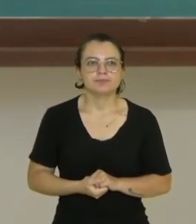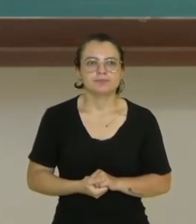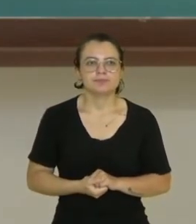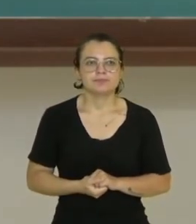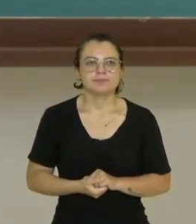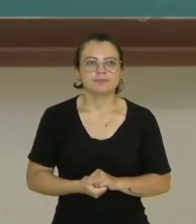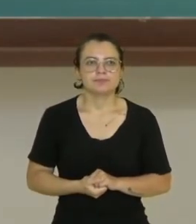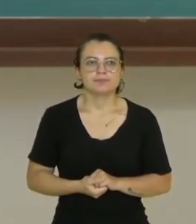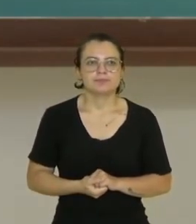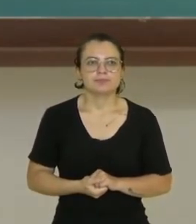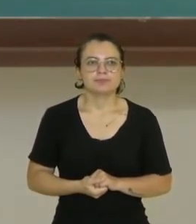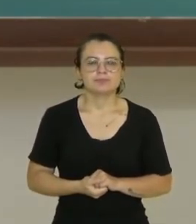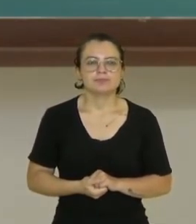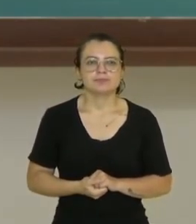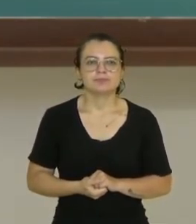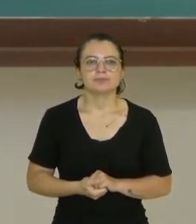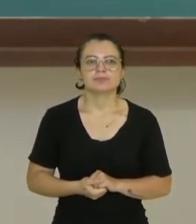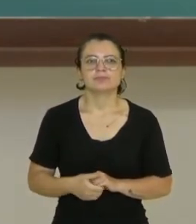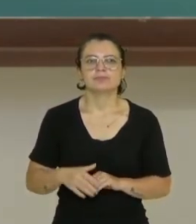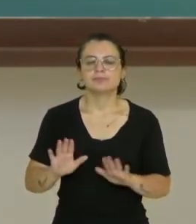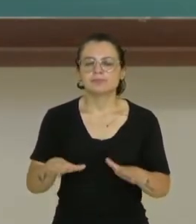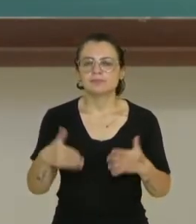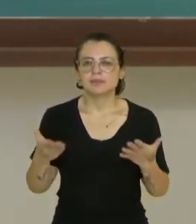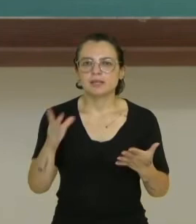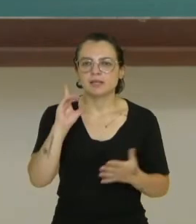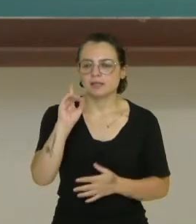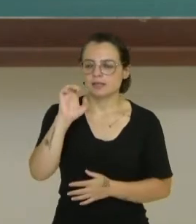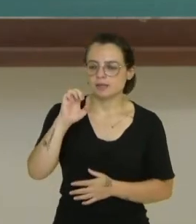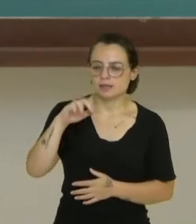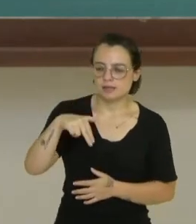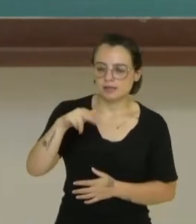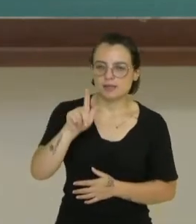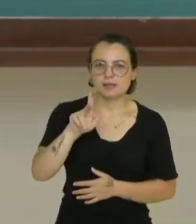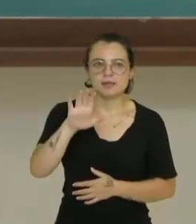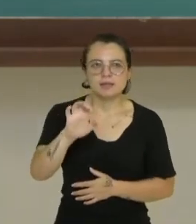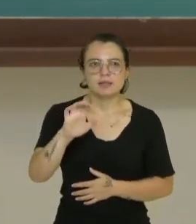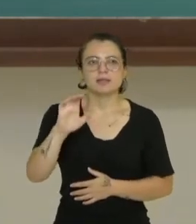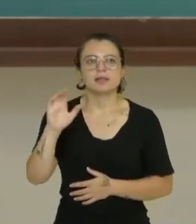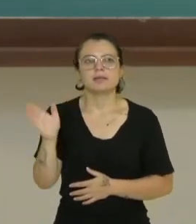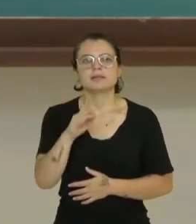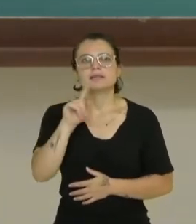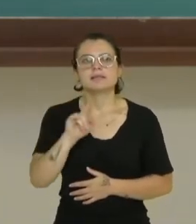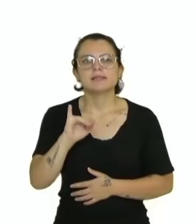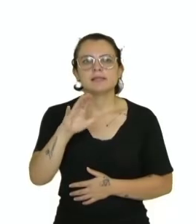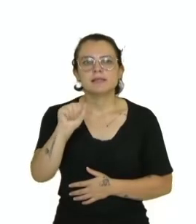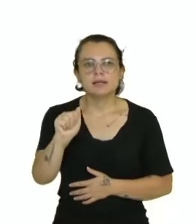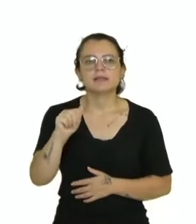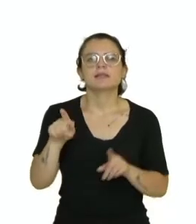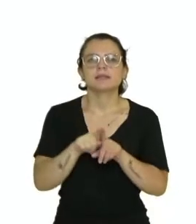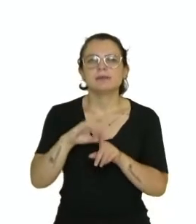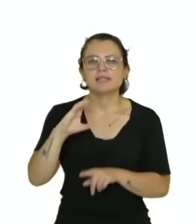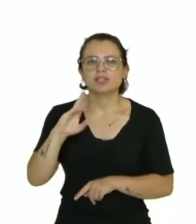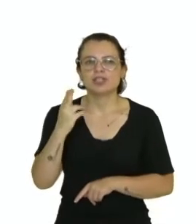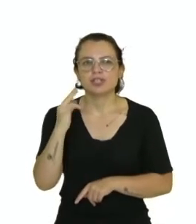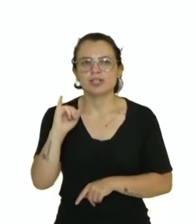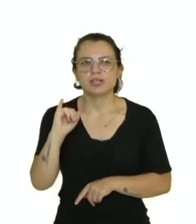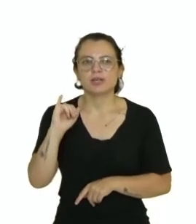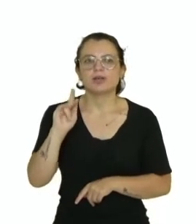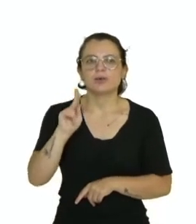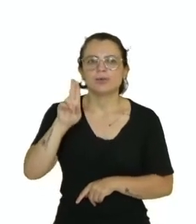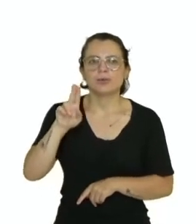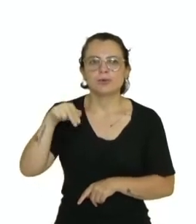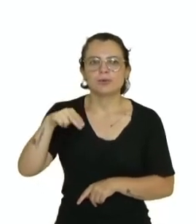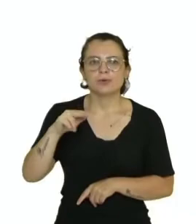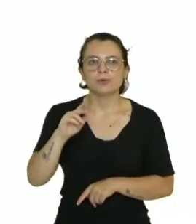ok? Dengue, zika e chikungunya são causados pelo vírus da dengue, né? O flavivírus, o zika-V ou o